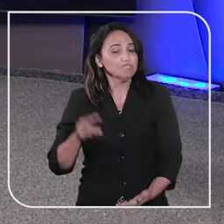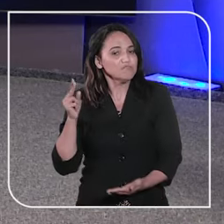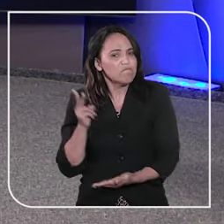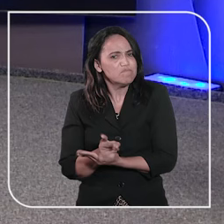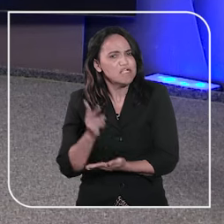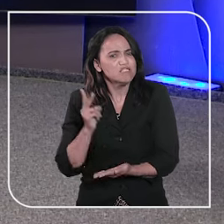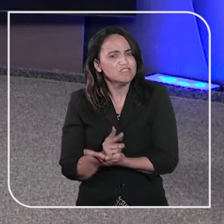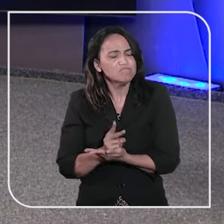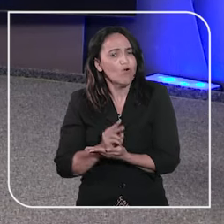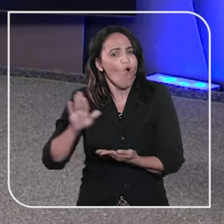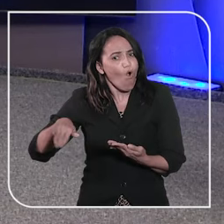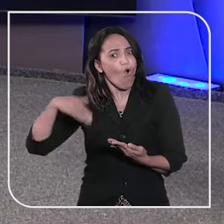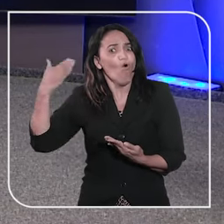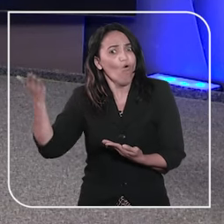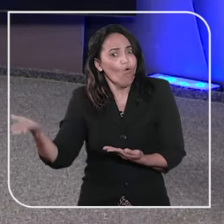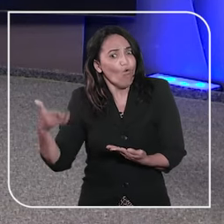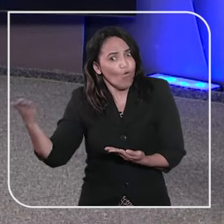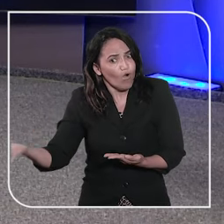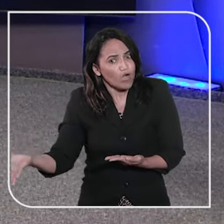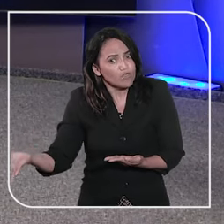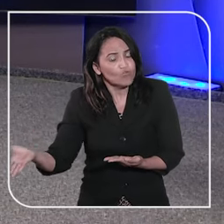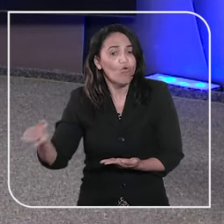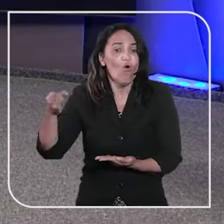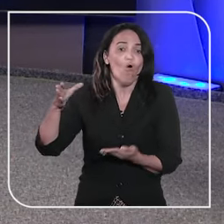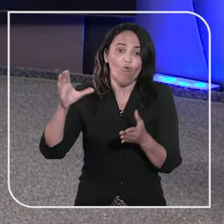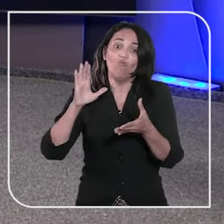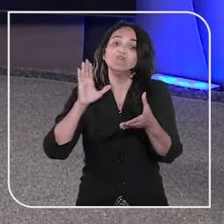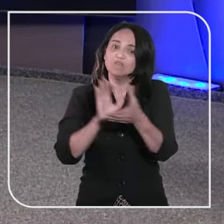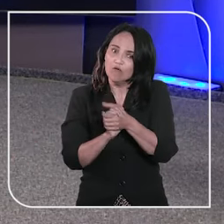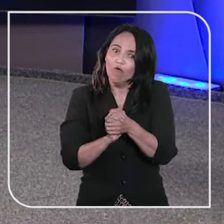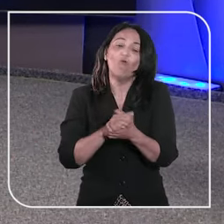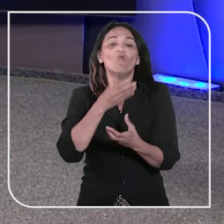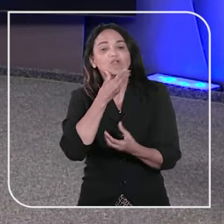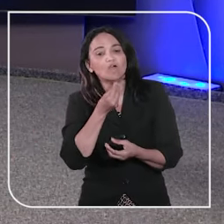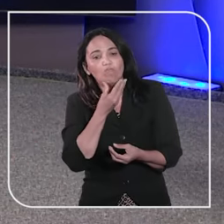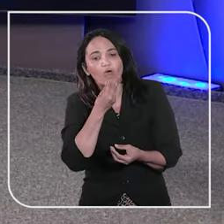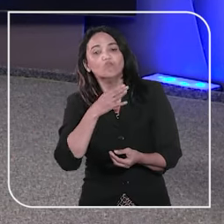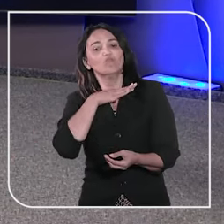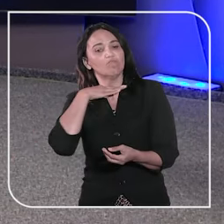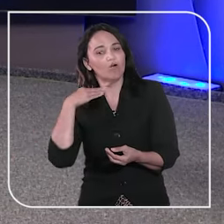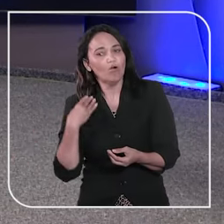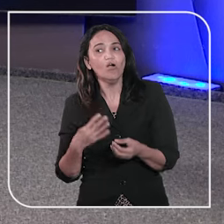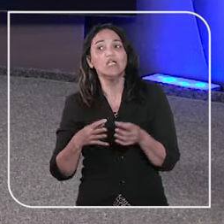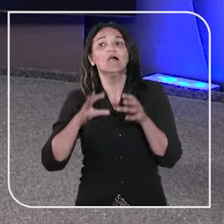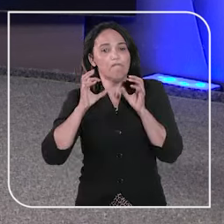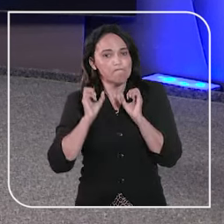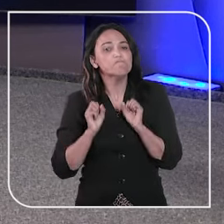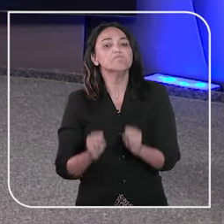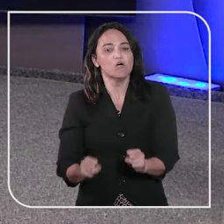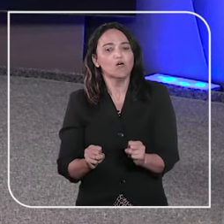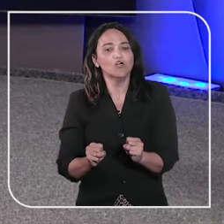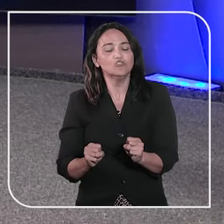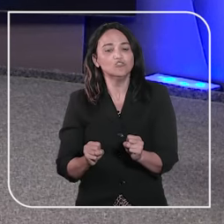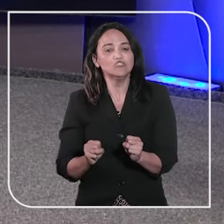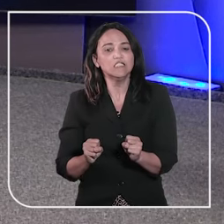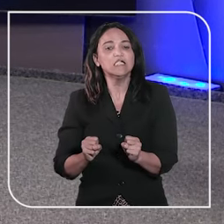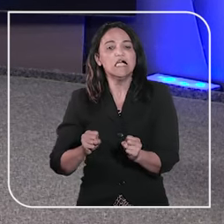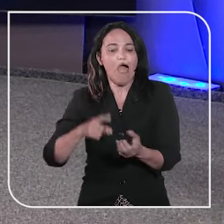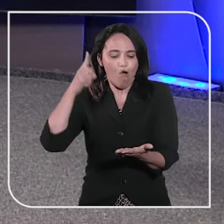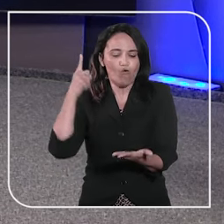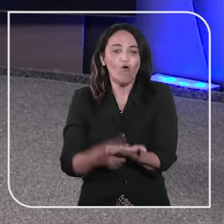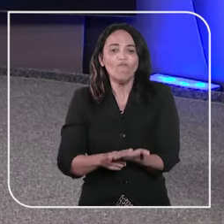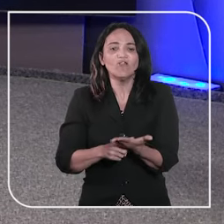Mesmo quando o marido ou a esposa morre durante o processo de divórcio, continua sendo possível decretar o fim do